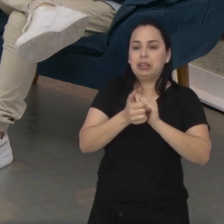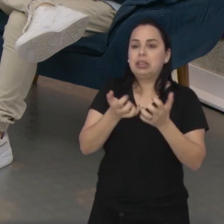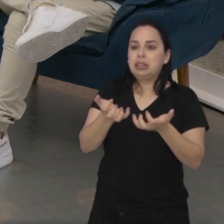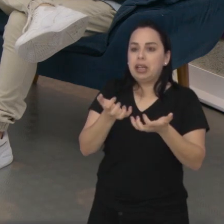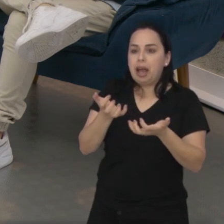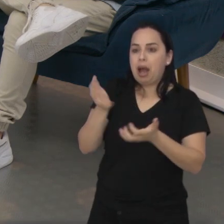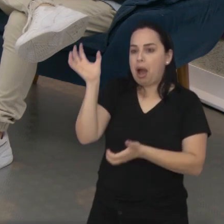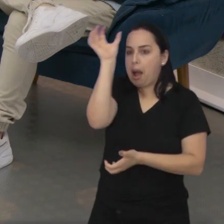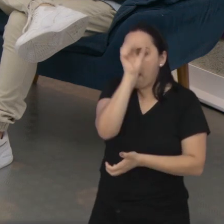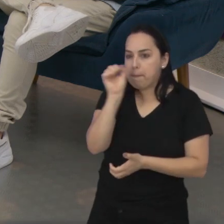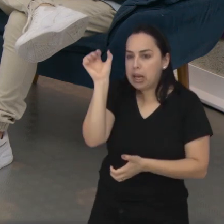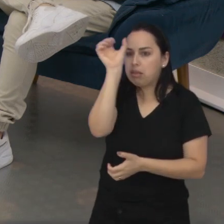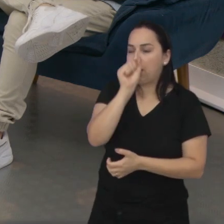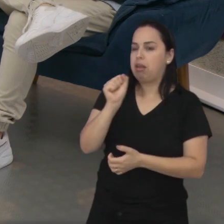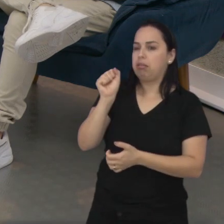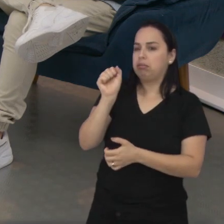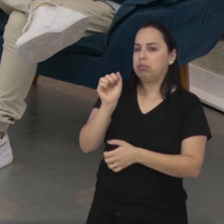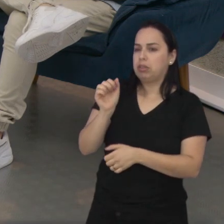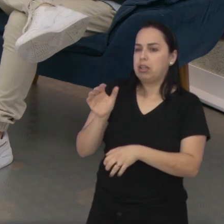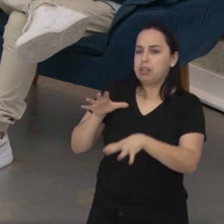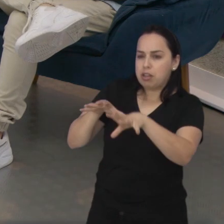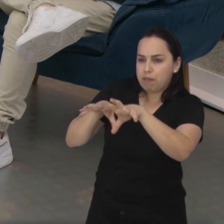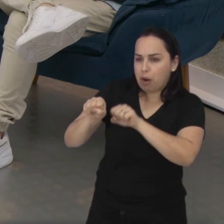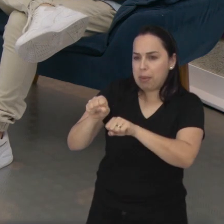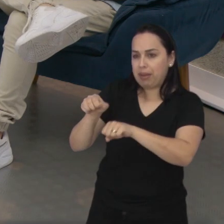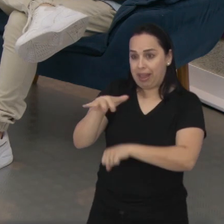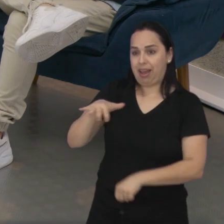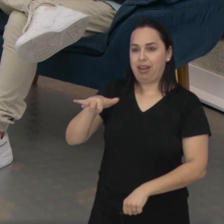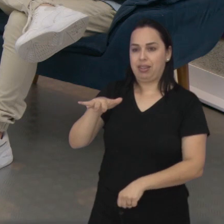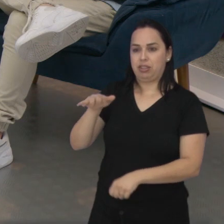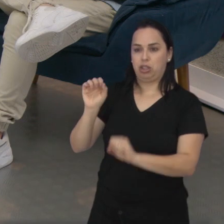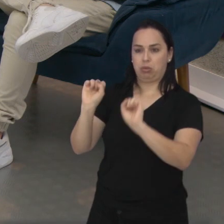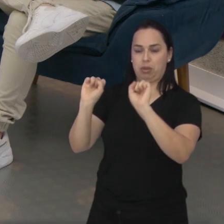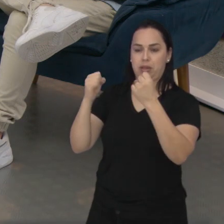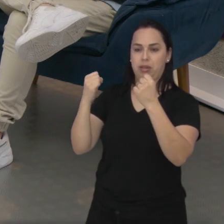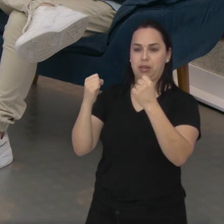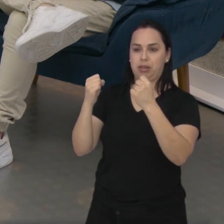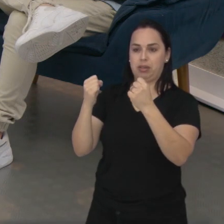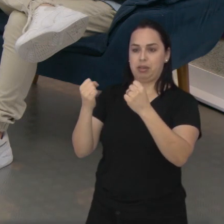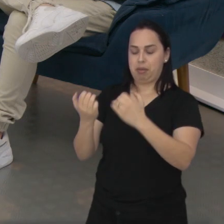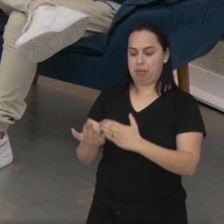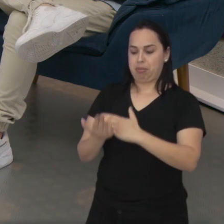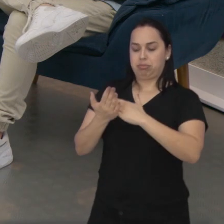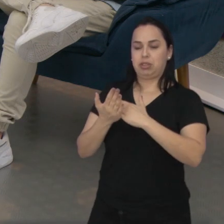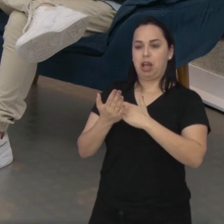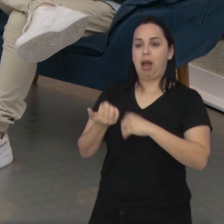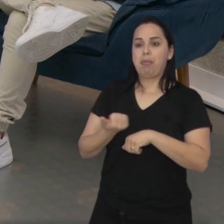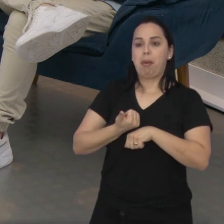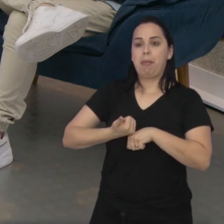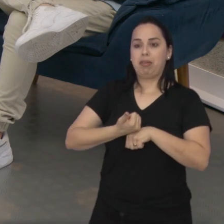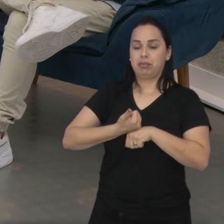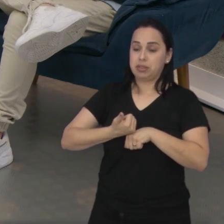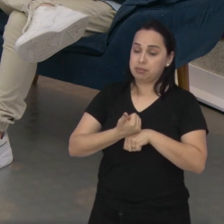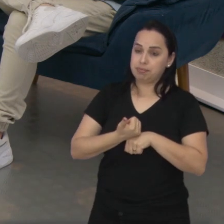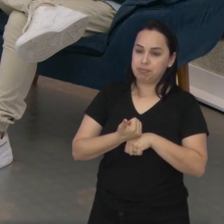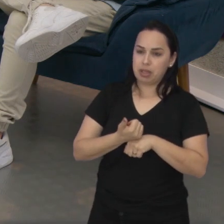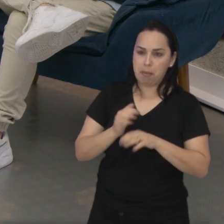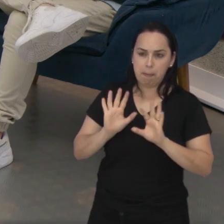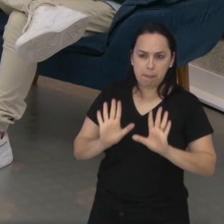a área da educação física, a formação em educação física, para se profissionalizar.